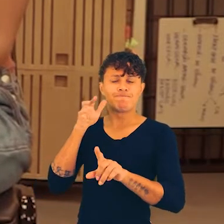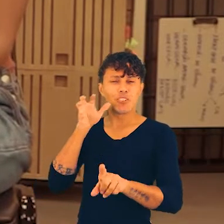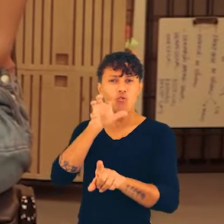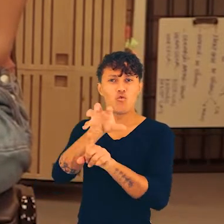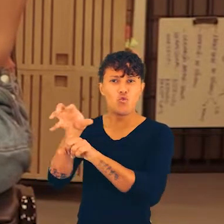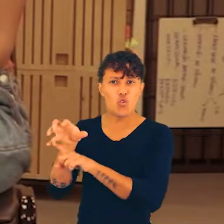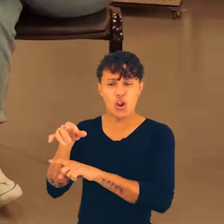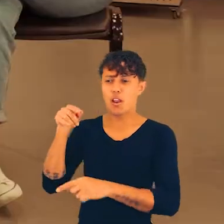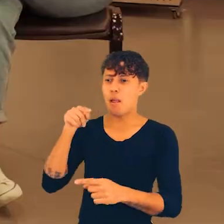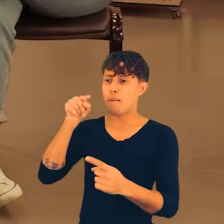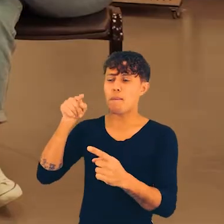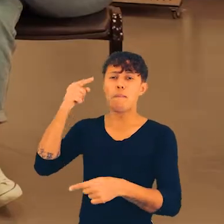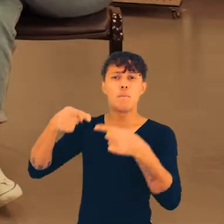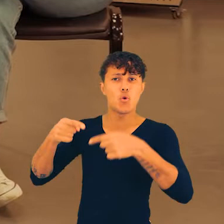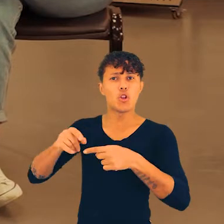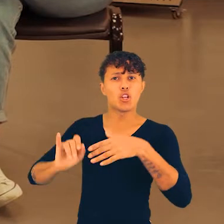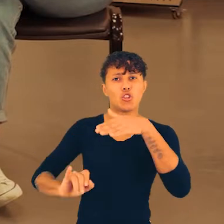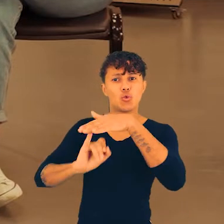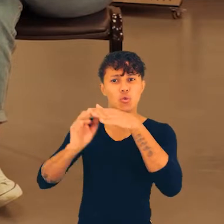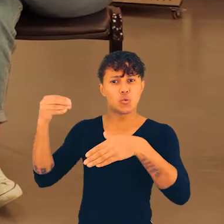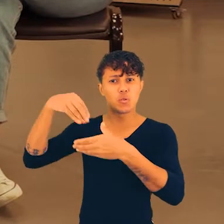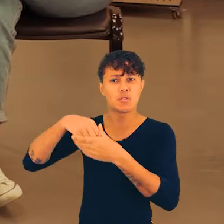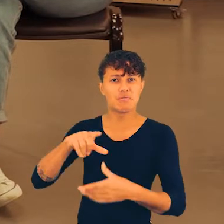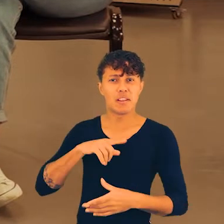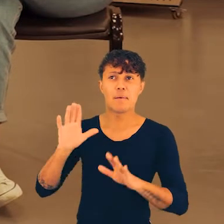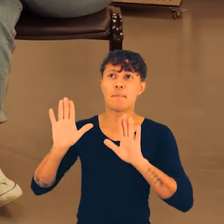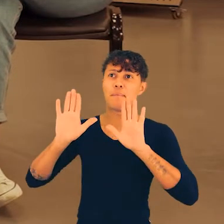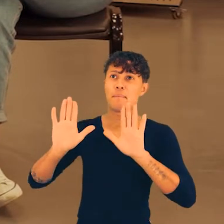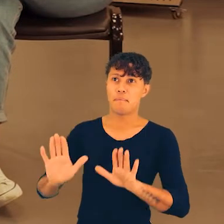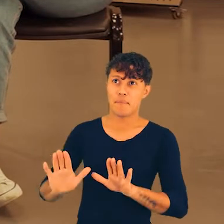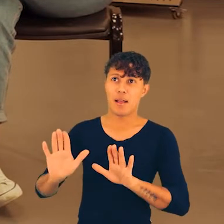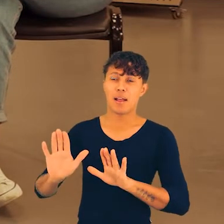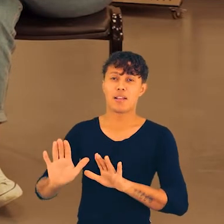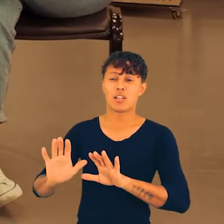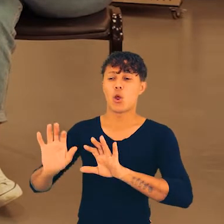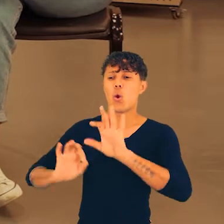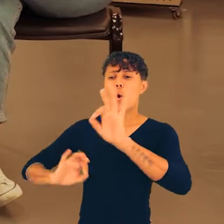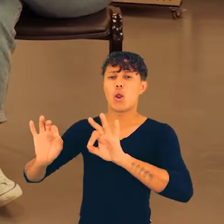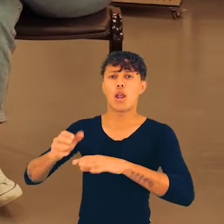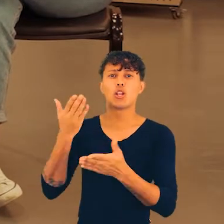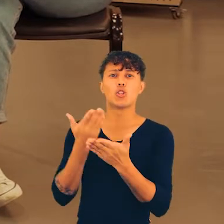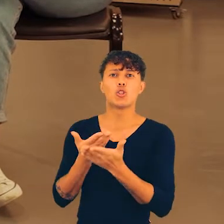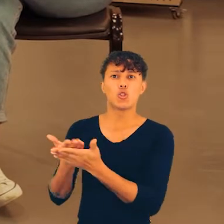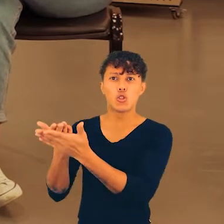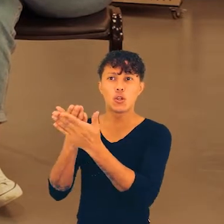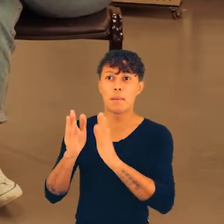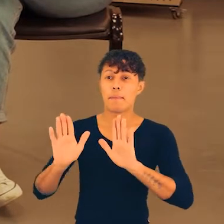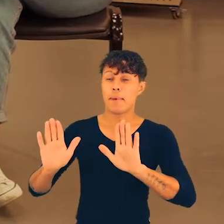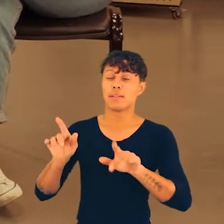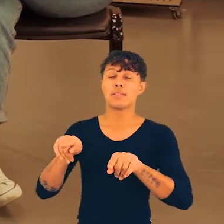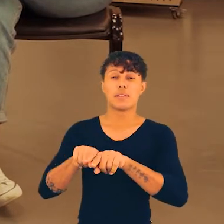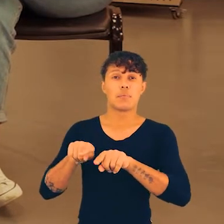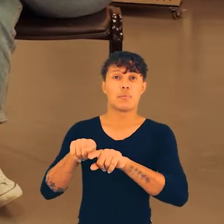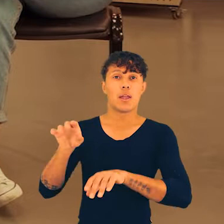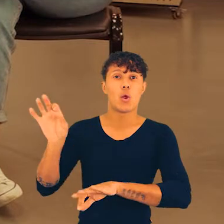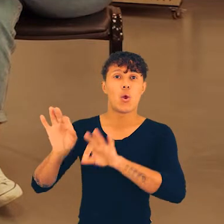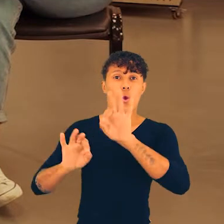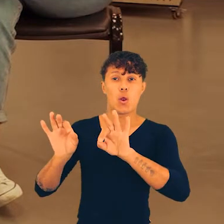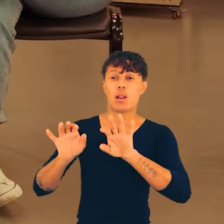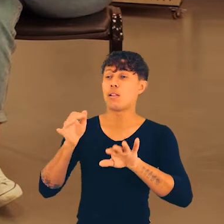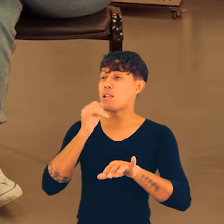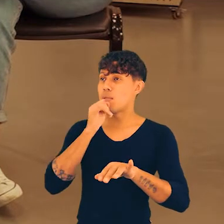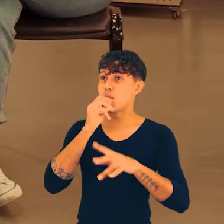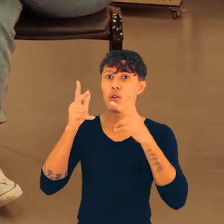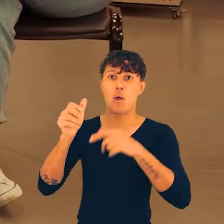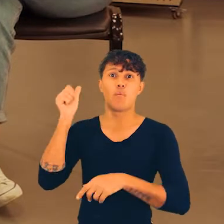interferência e impacto direto na política institucional. Mas isso eu falei da organização dos estudantes, mas tem, por exemplo, a organização